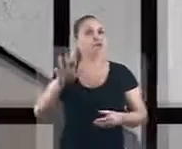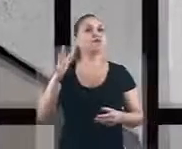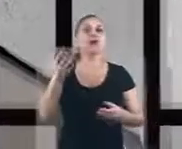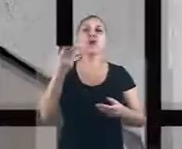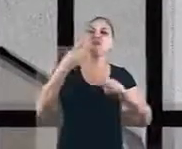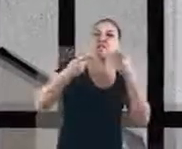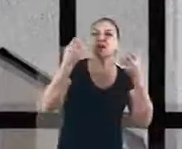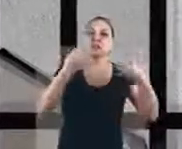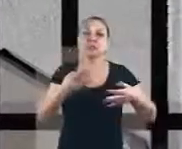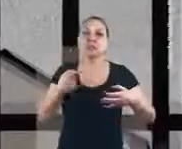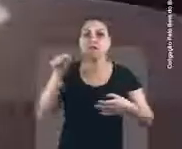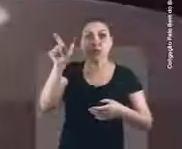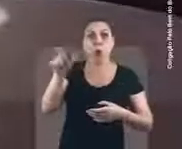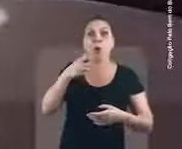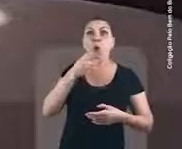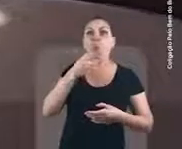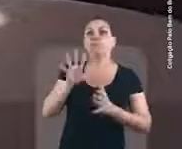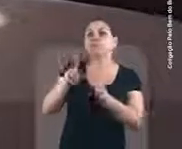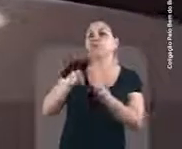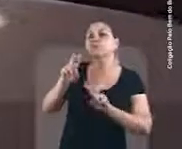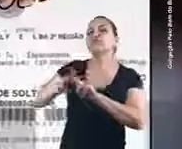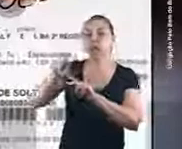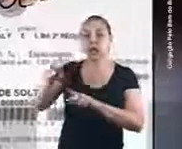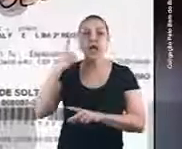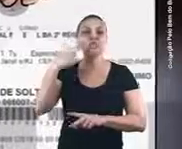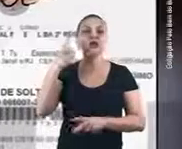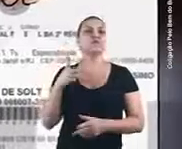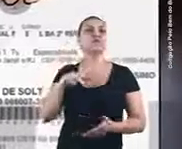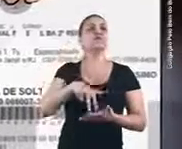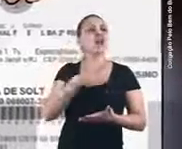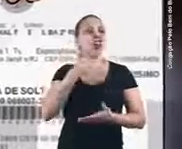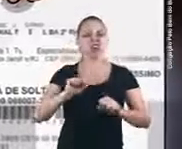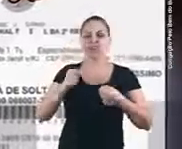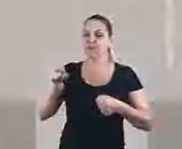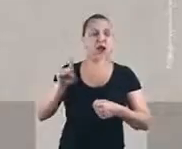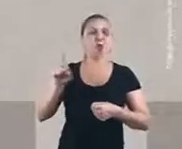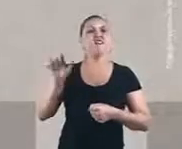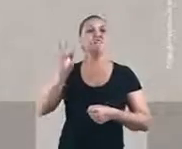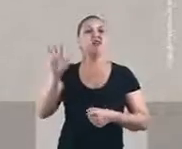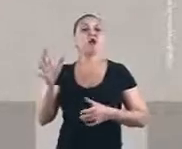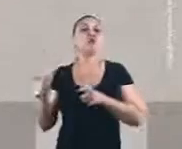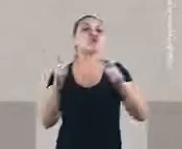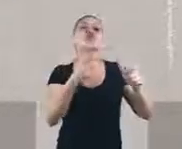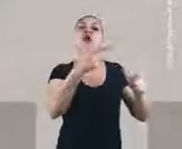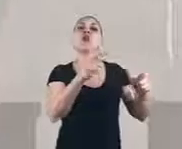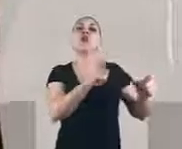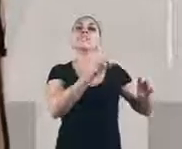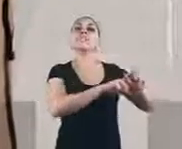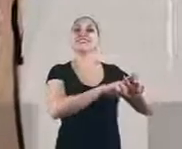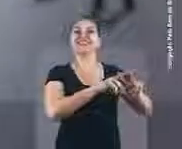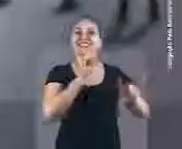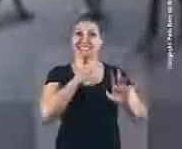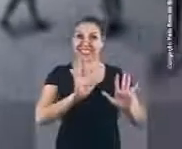bandido é preso. Aí chega o advogado e diz que o crime não é federal. E, portanto, o ladrão deveria estar em outra delegacia.